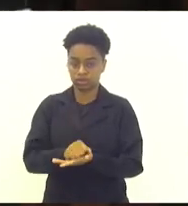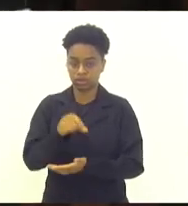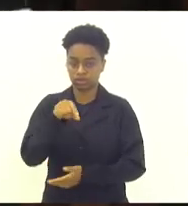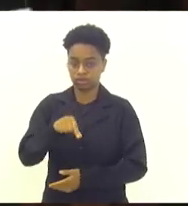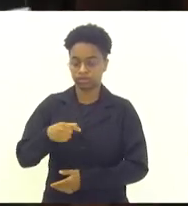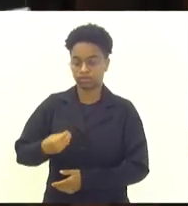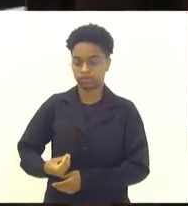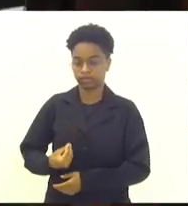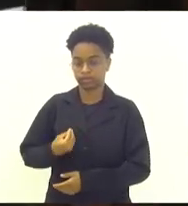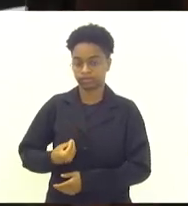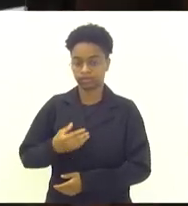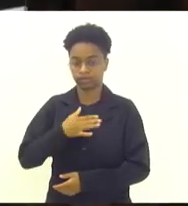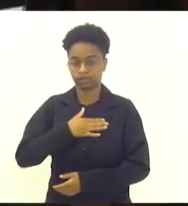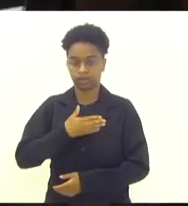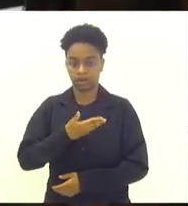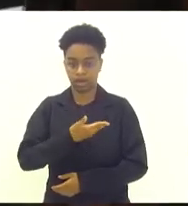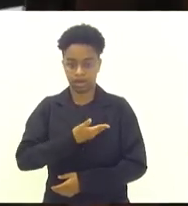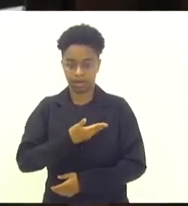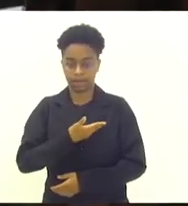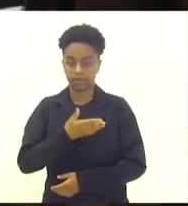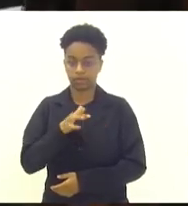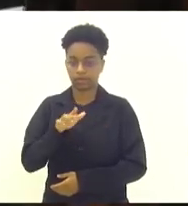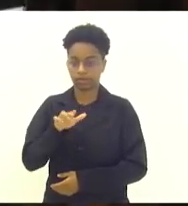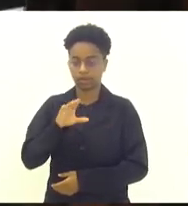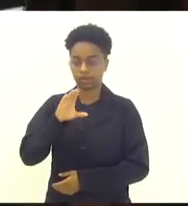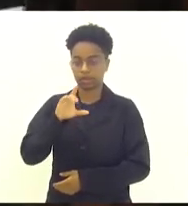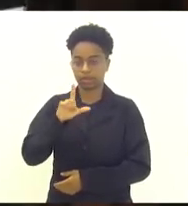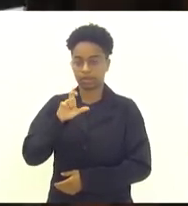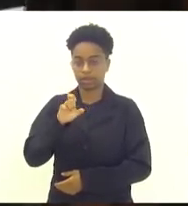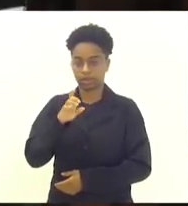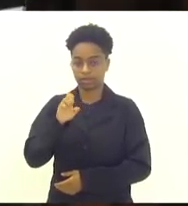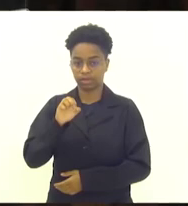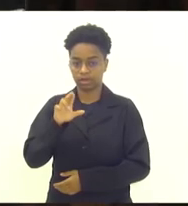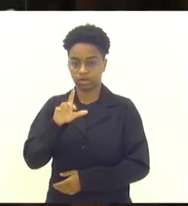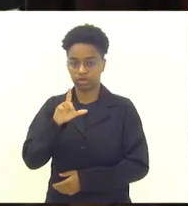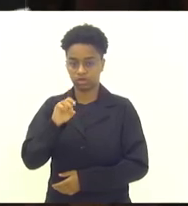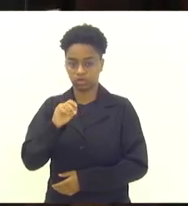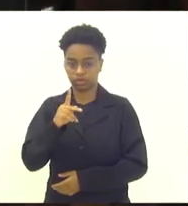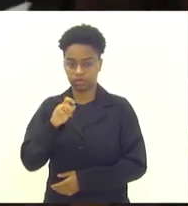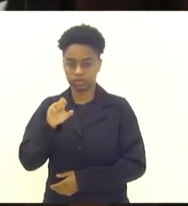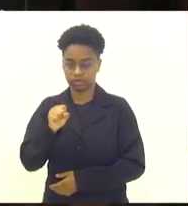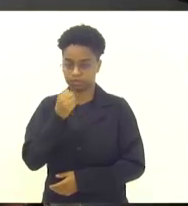presença do meu amigo, meu irmão, Kleber Lopes Jacaré. Seja bem-vindo.